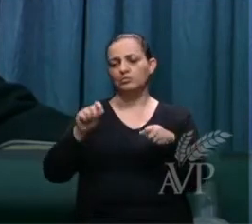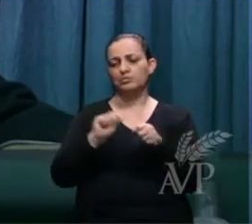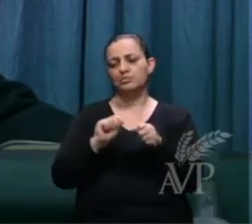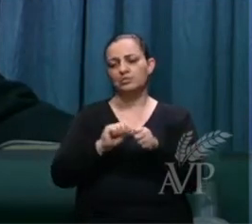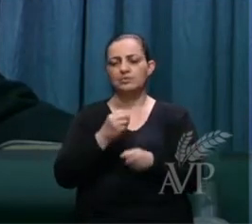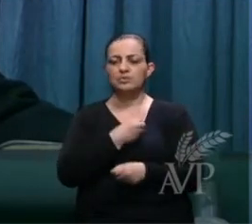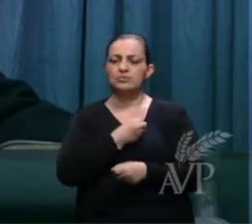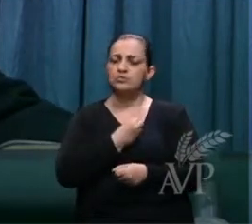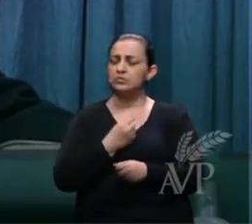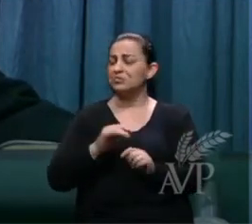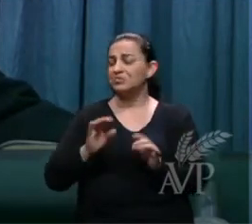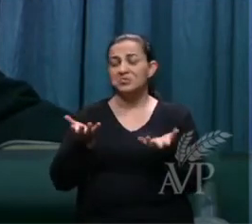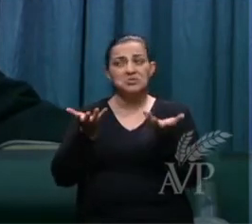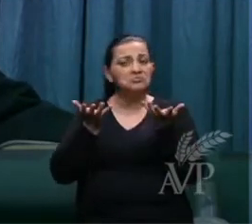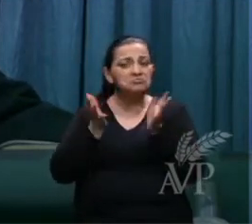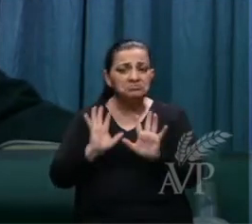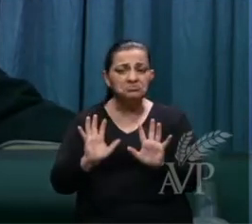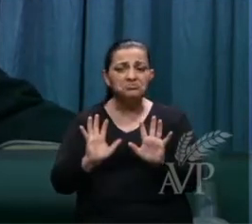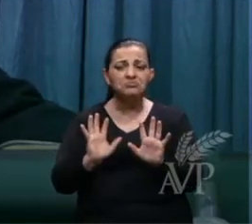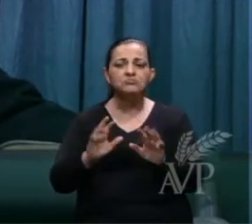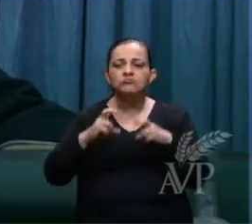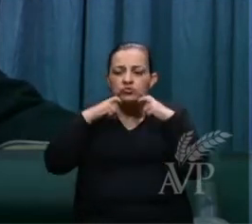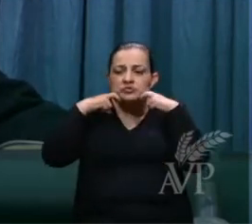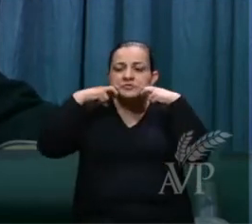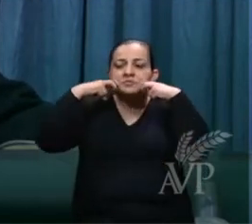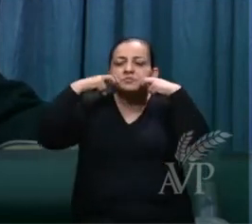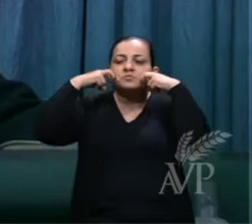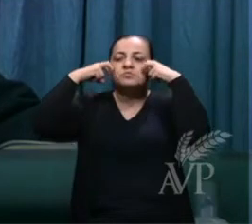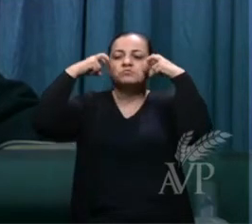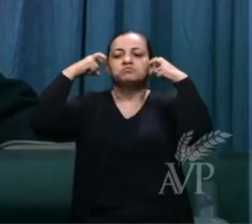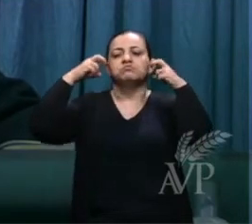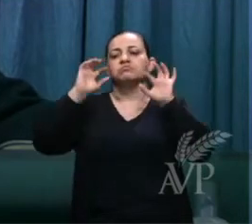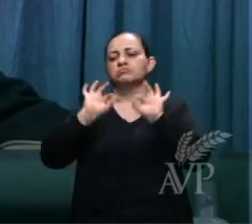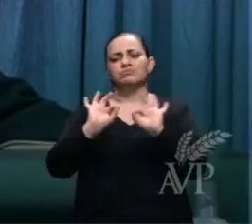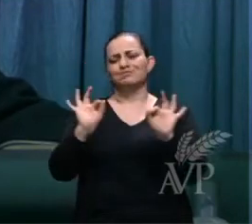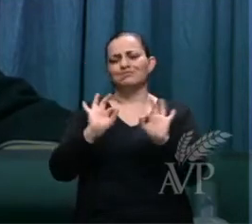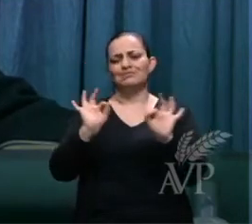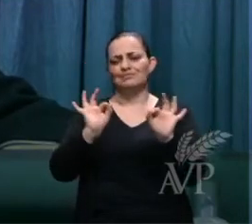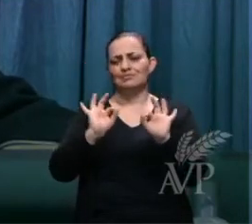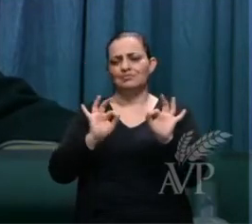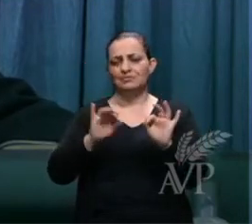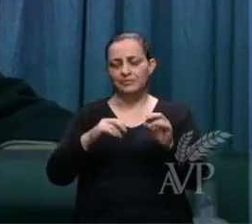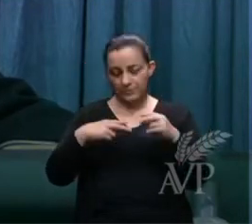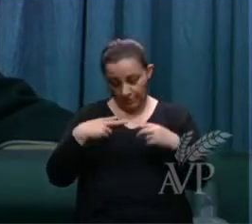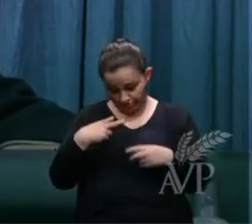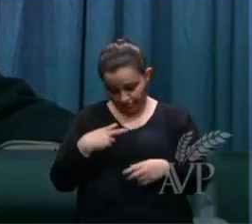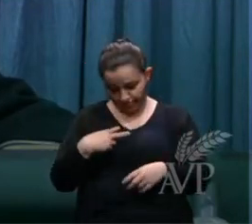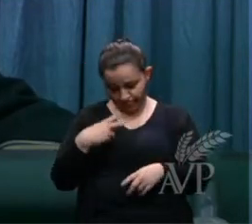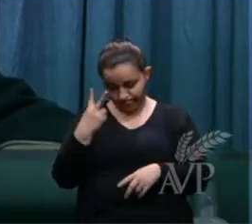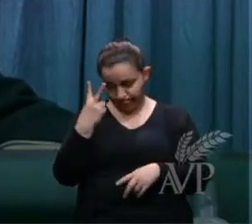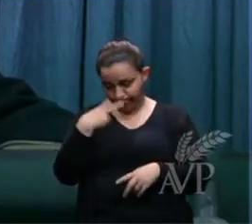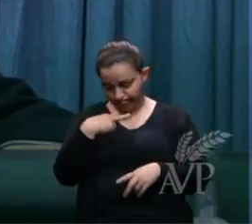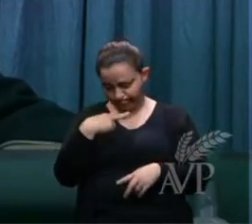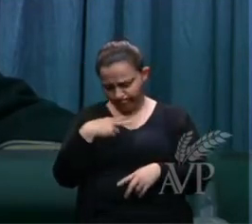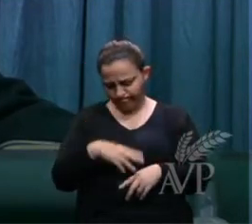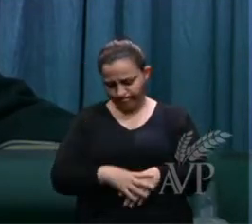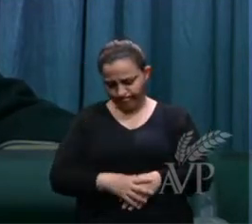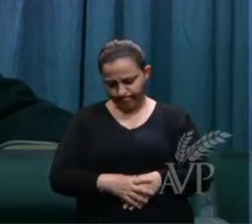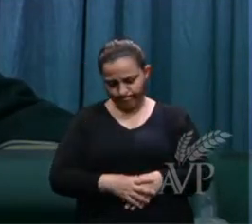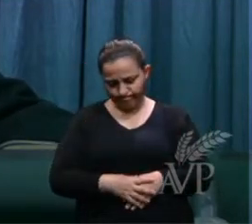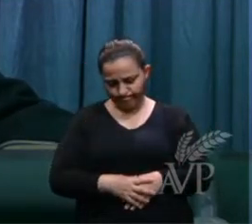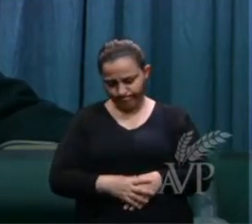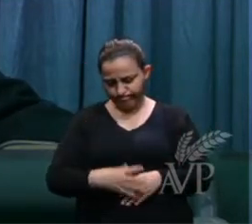eu não quero me envergonhar e ter que abaixar o meu rosto, o meu olhar,